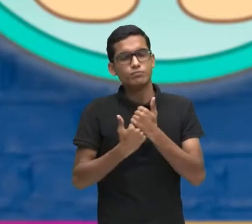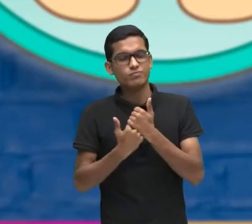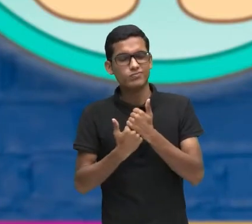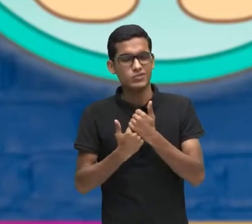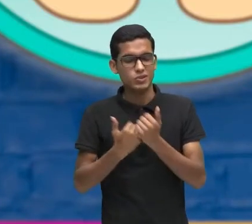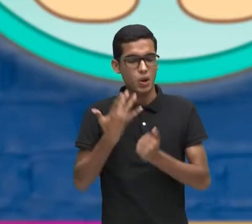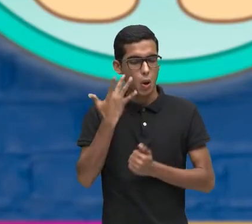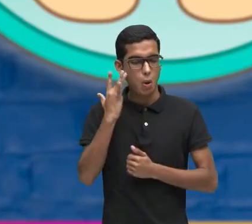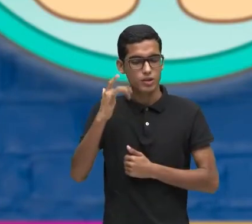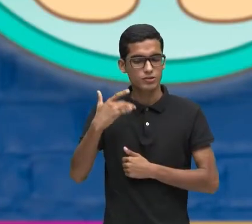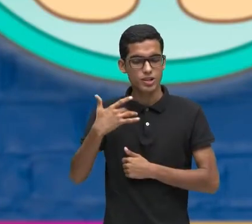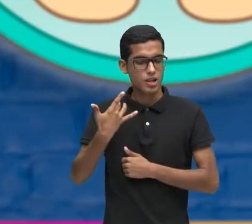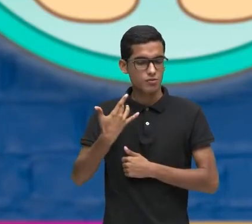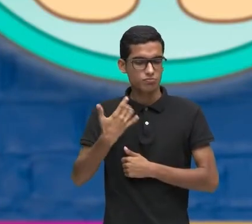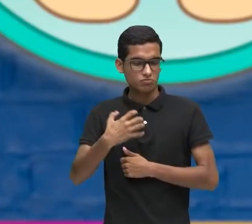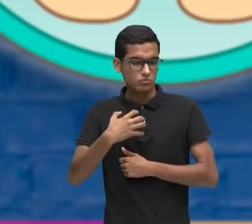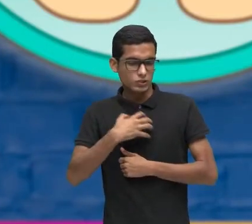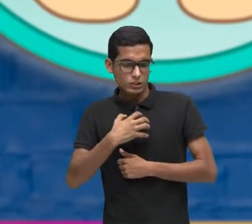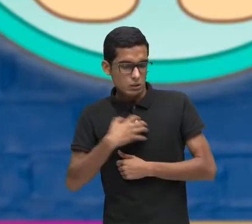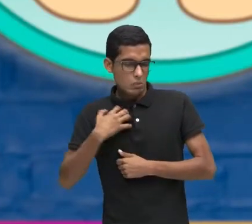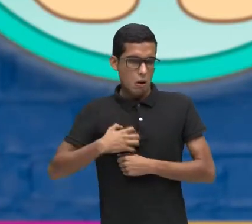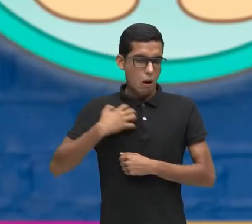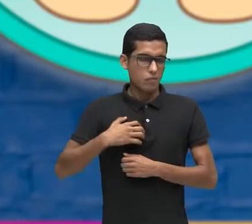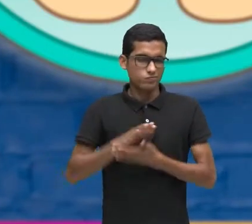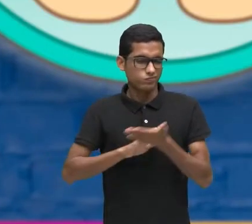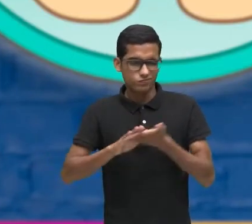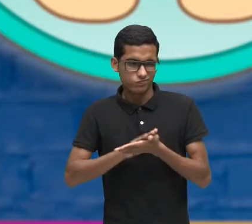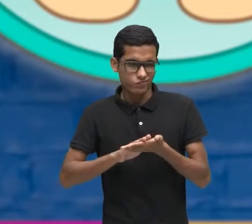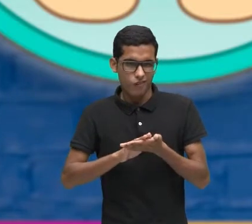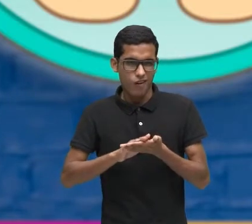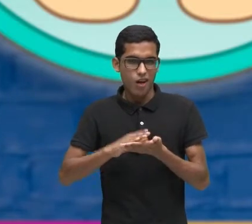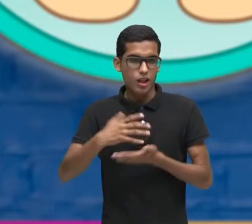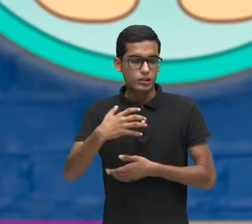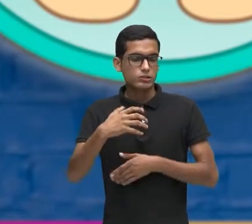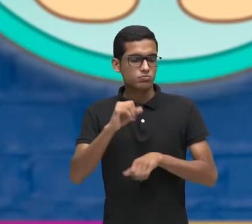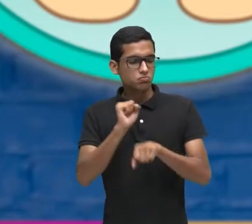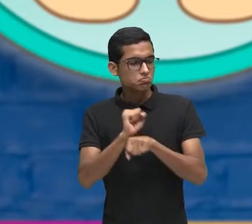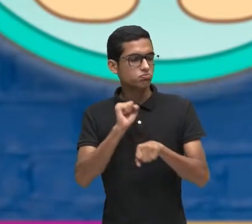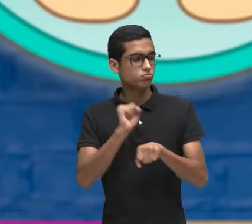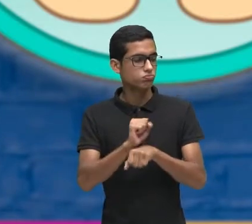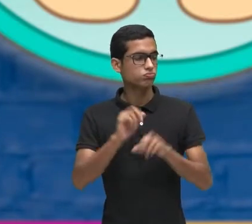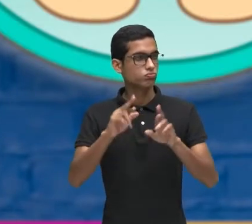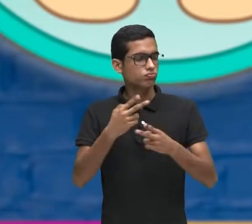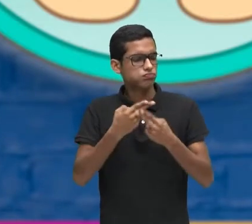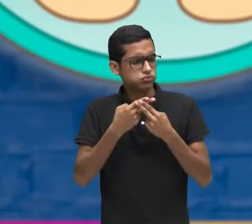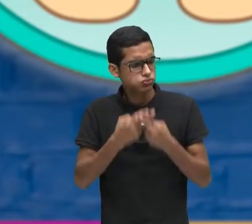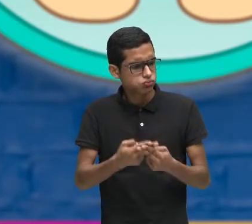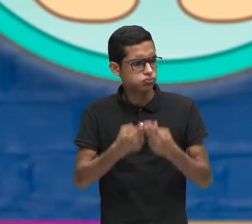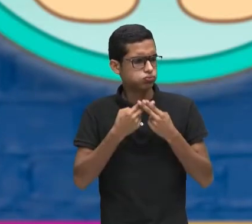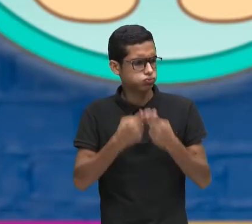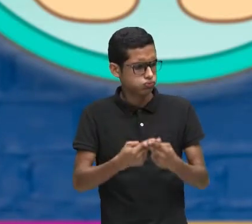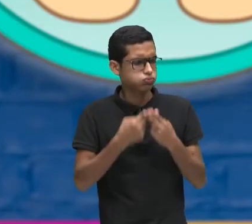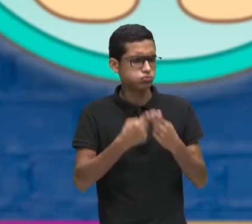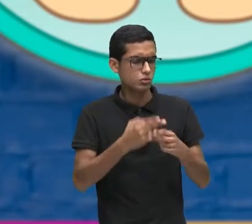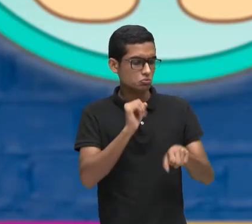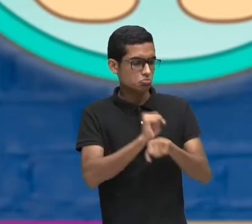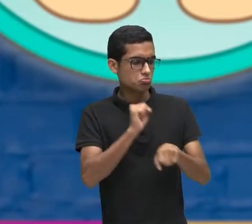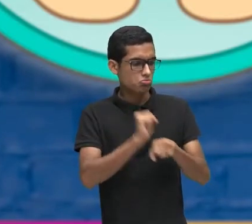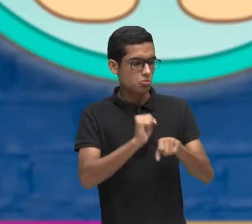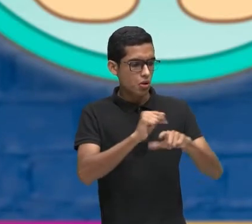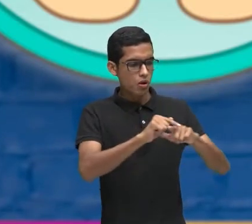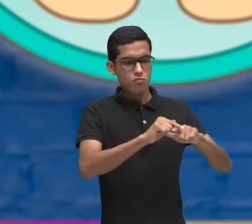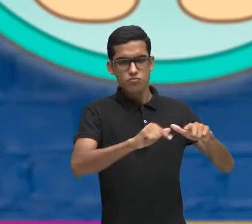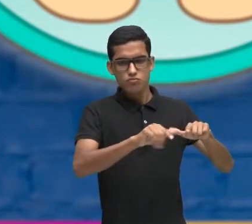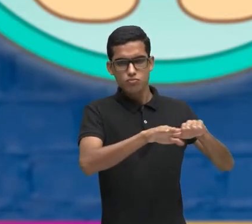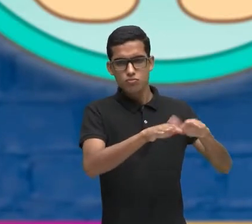Ela iria aguardar Ela iria ficar aqui Esperando Até esvaziar Uma mesa Porque a minha